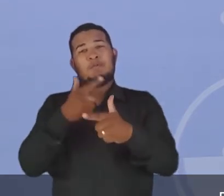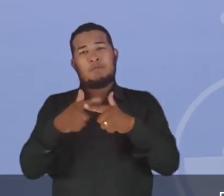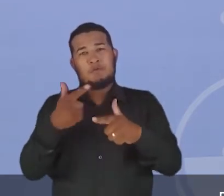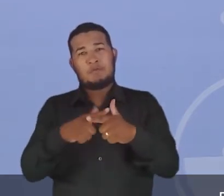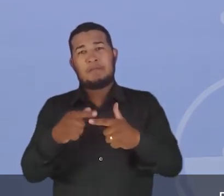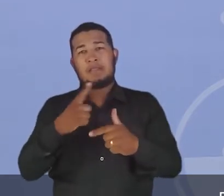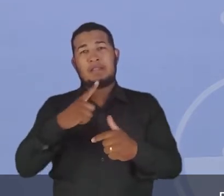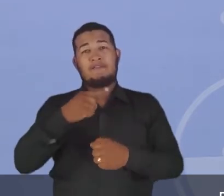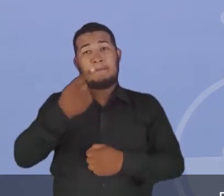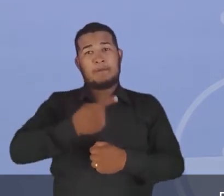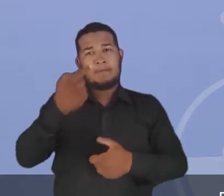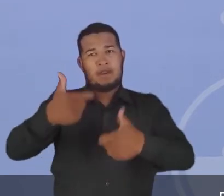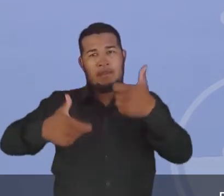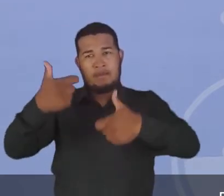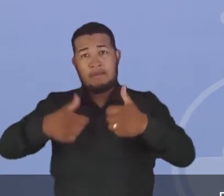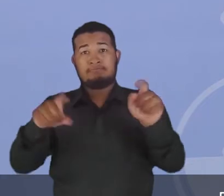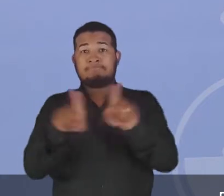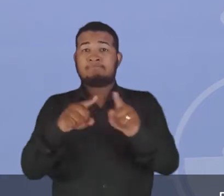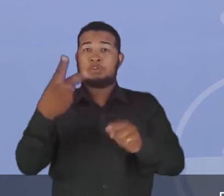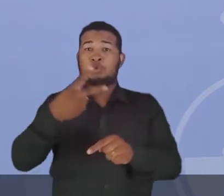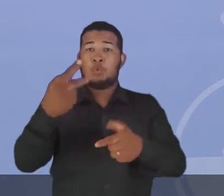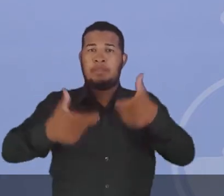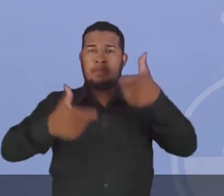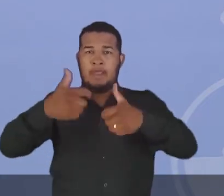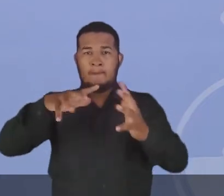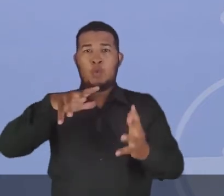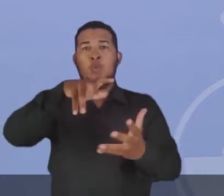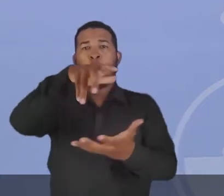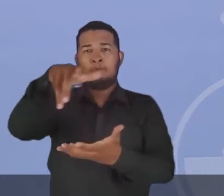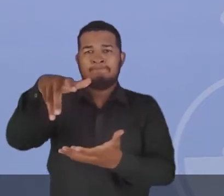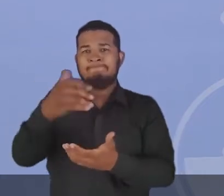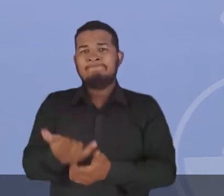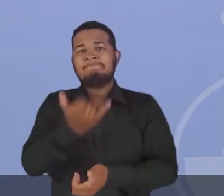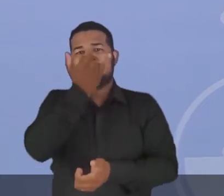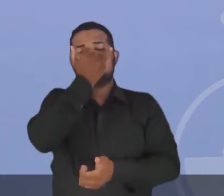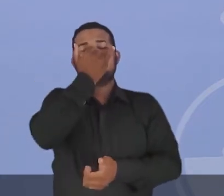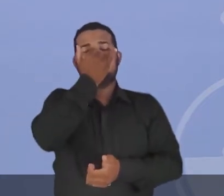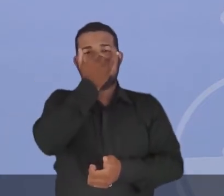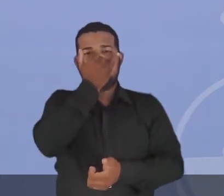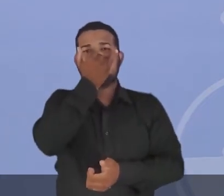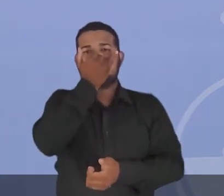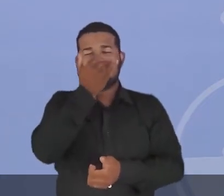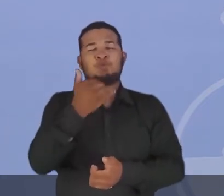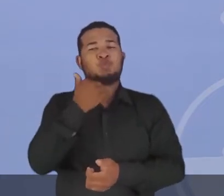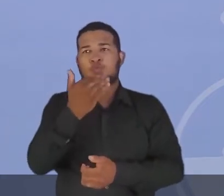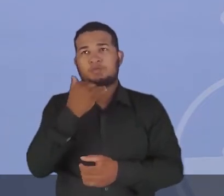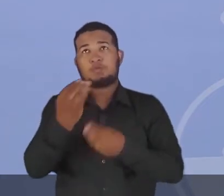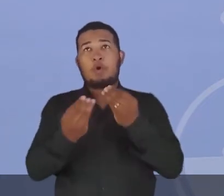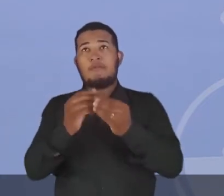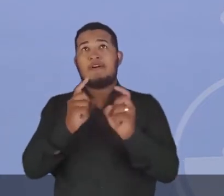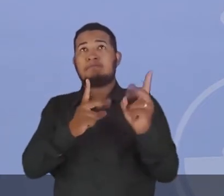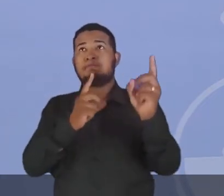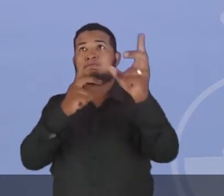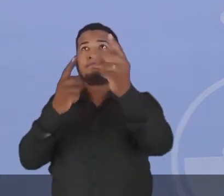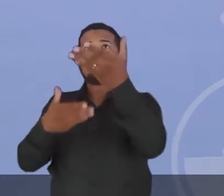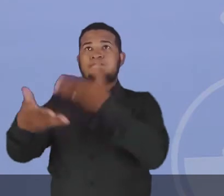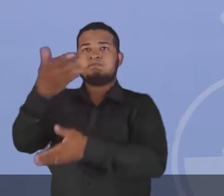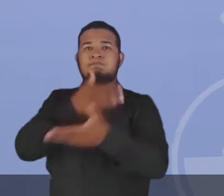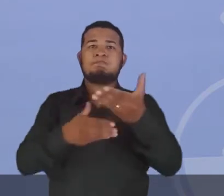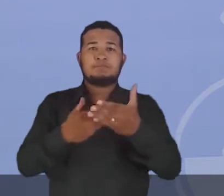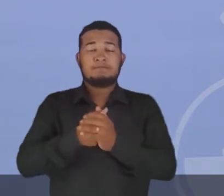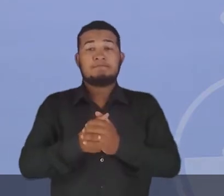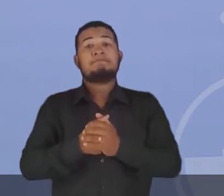na Primeira Guerra e na Segunda Guerra Mundial inviabilizou as importações de produtos industriais.